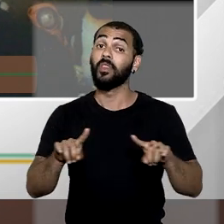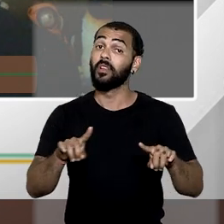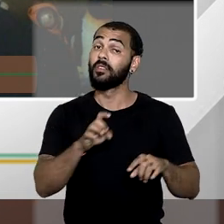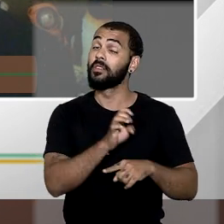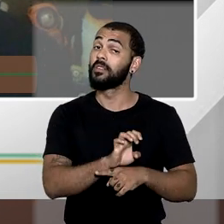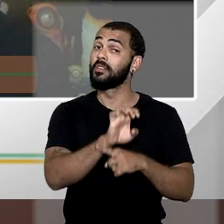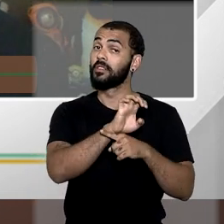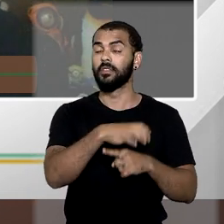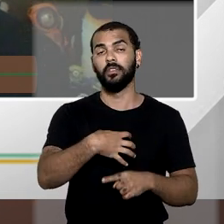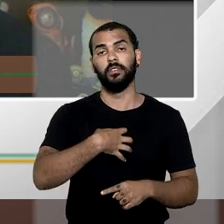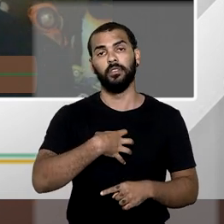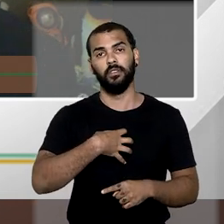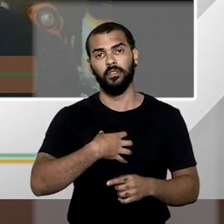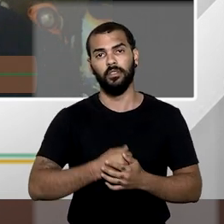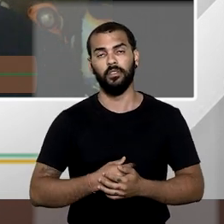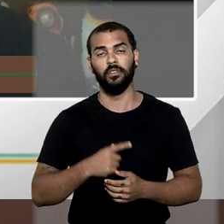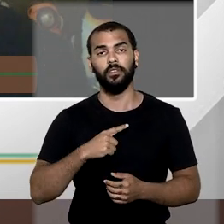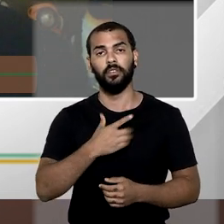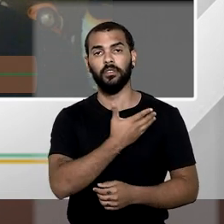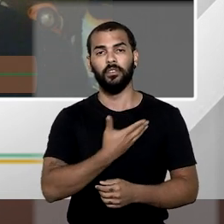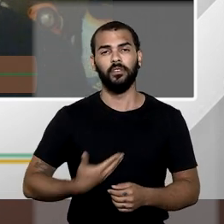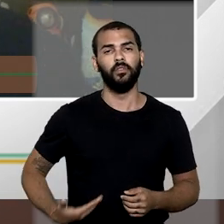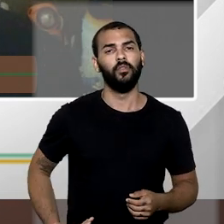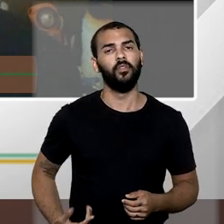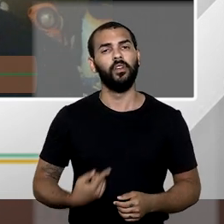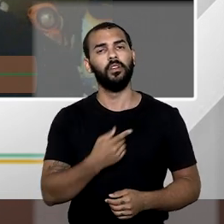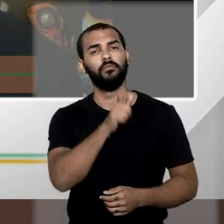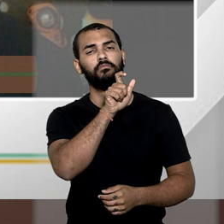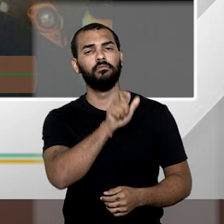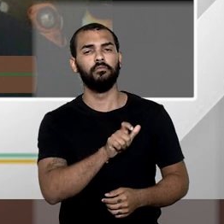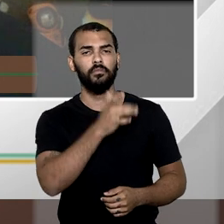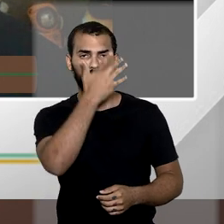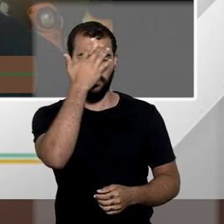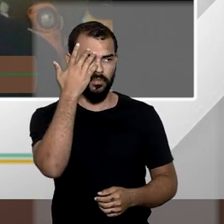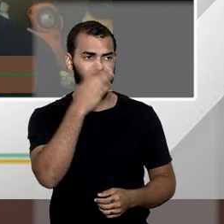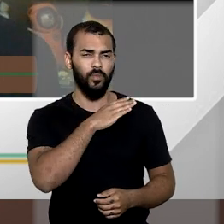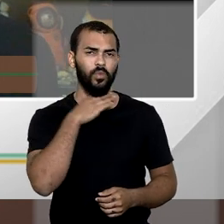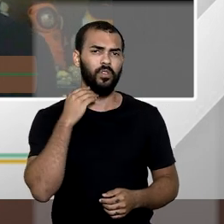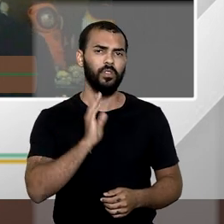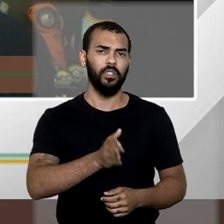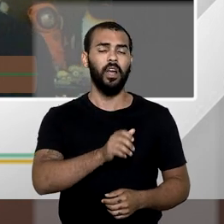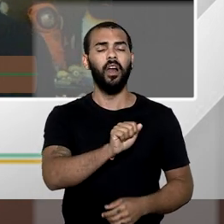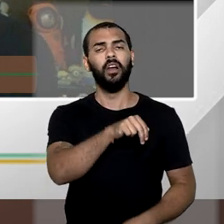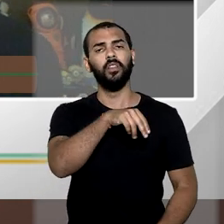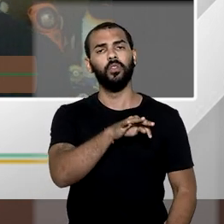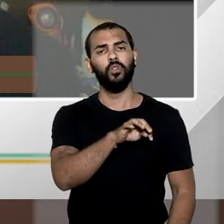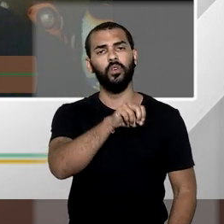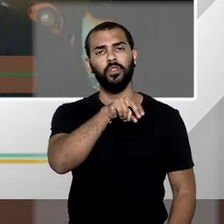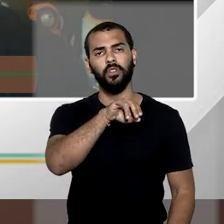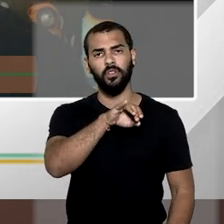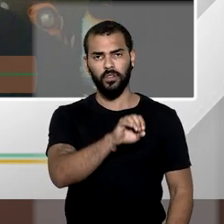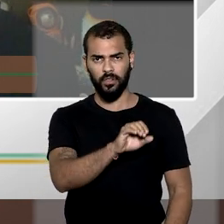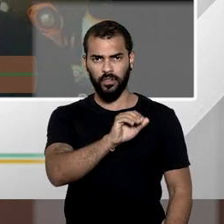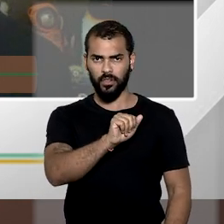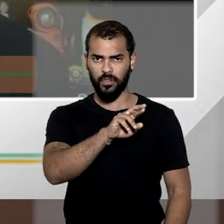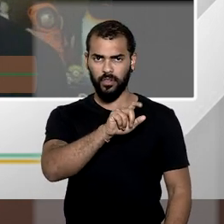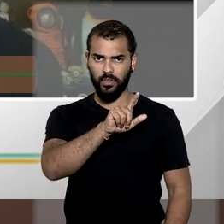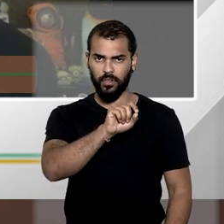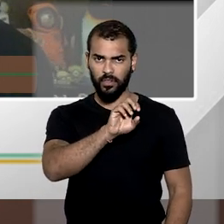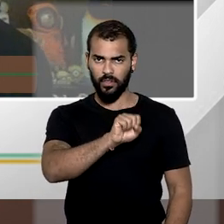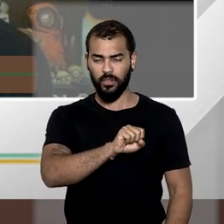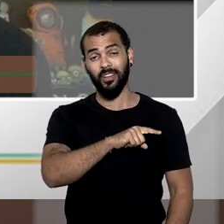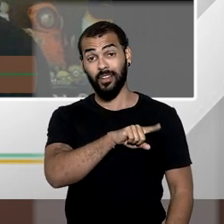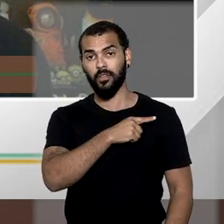época, ele era governado pelo falecido político de muito prestígio chamado Antônio Carlos Magalhães. O Estado da